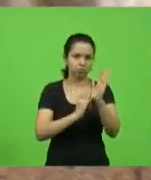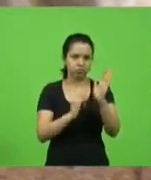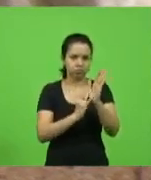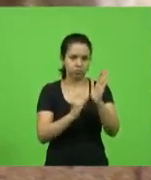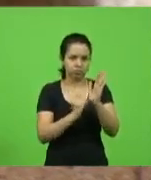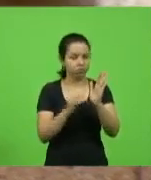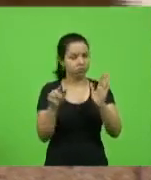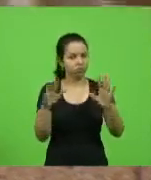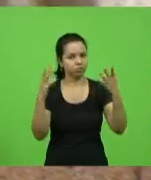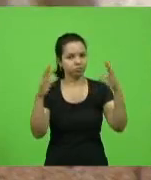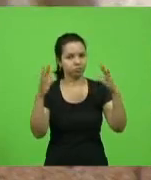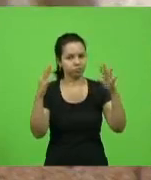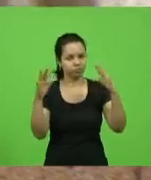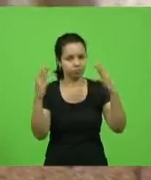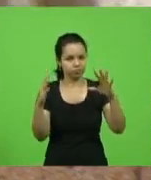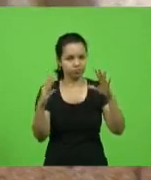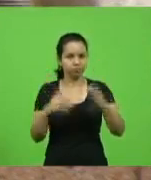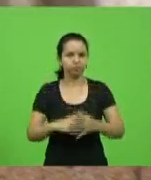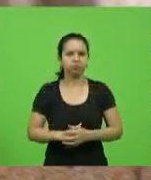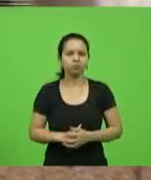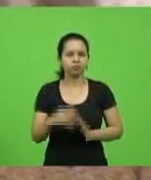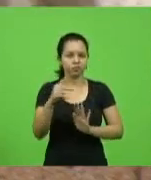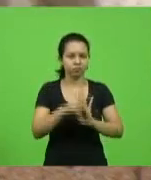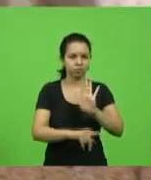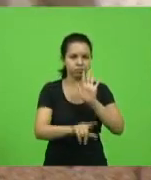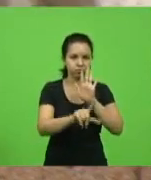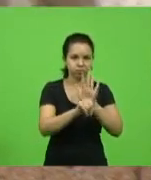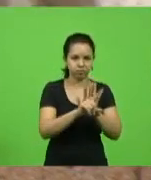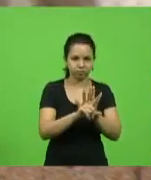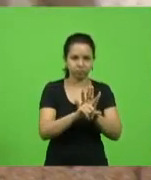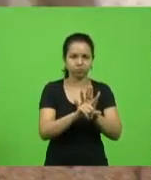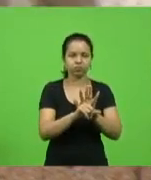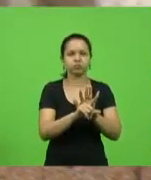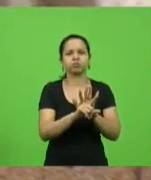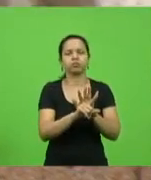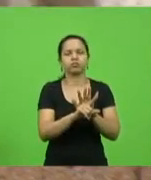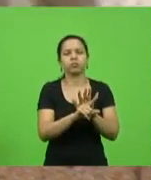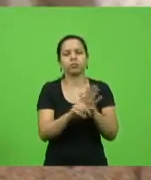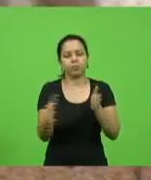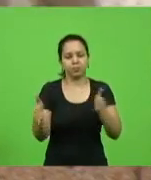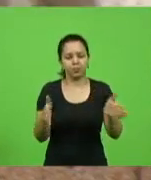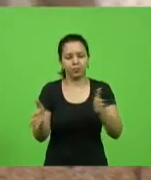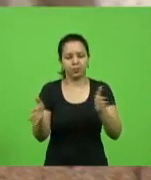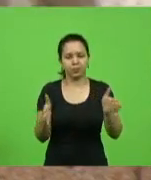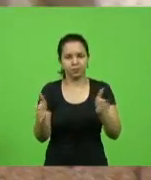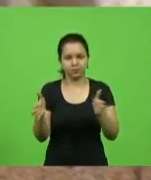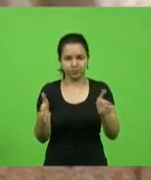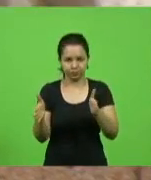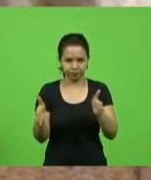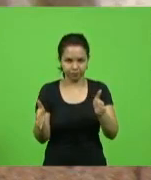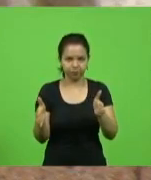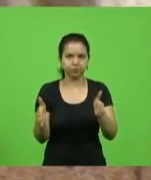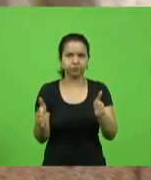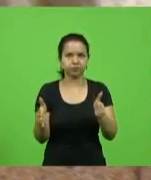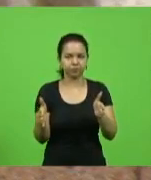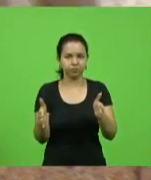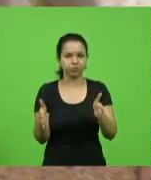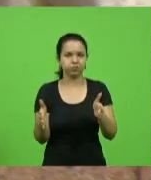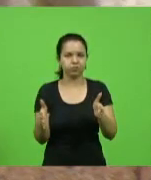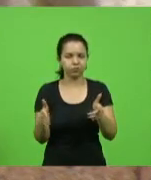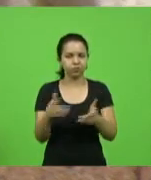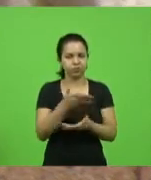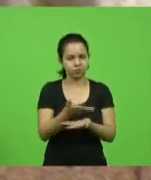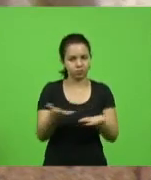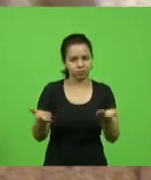ação. E num projeto de lei que torna, durante esse período, para que os governantes